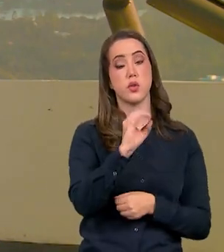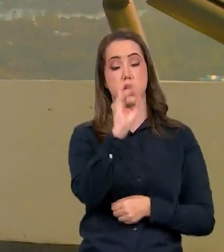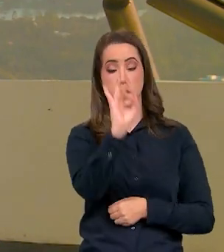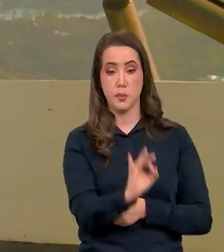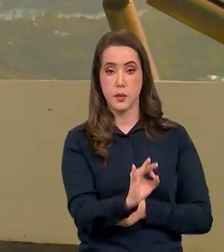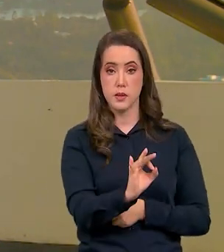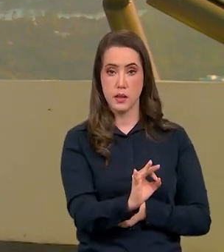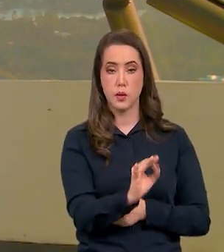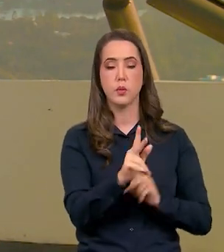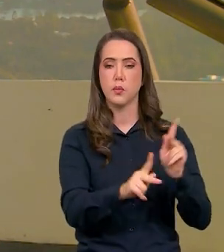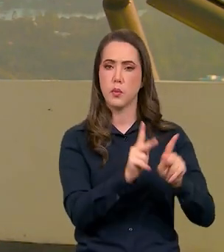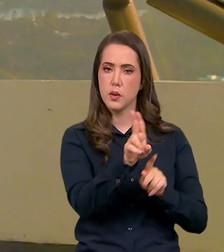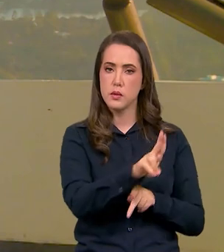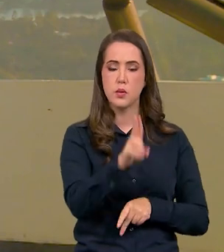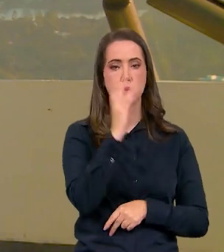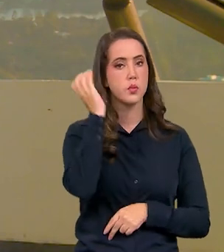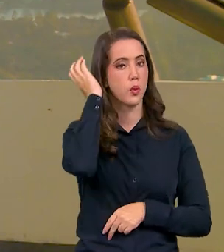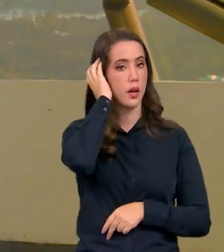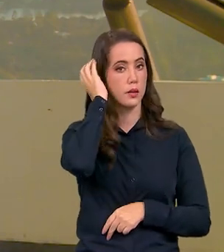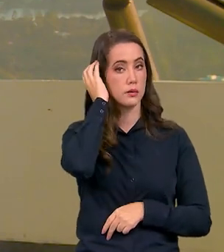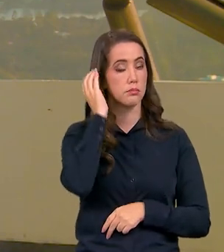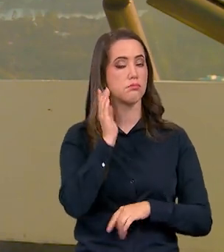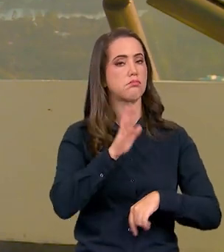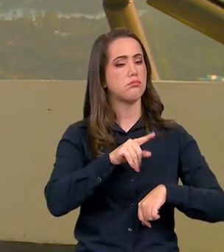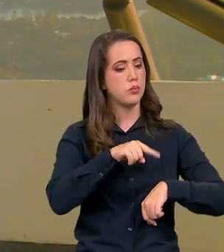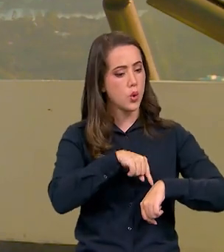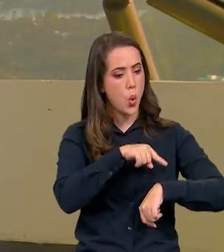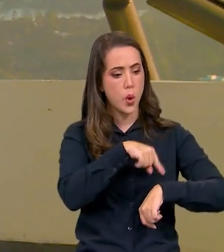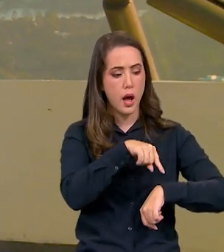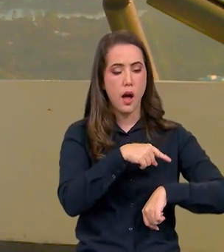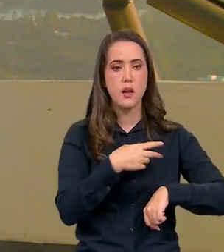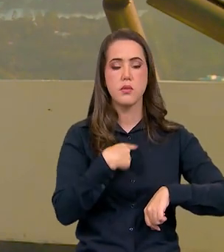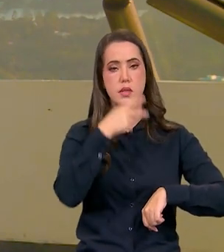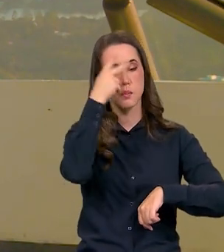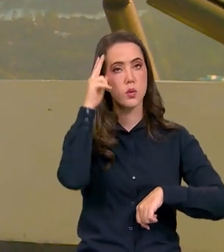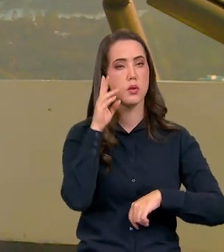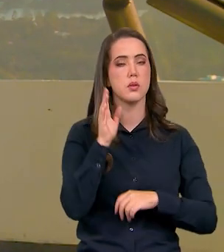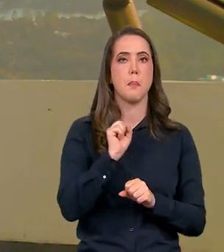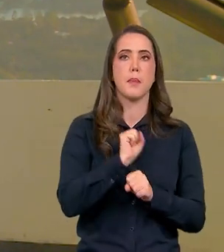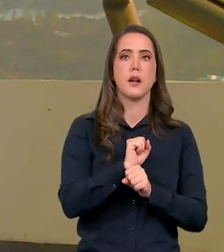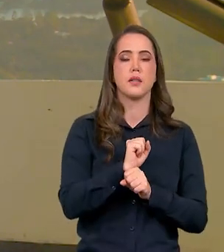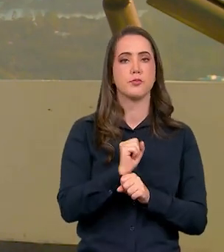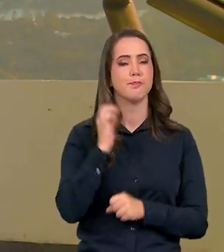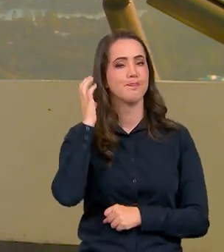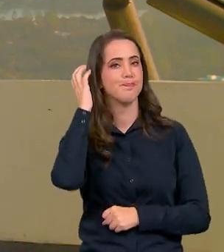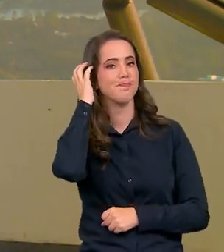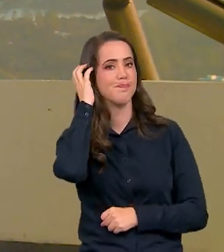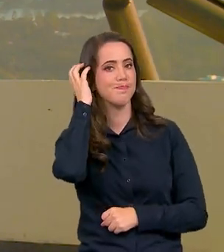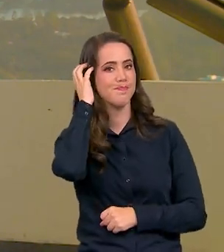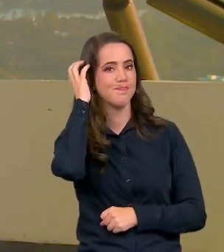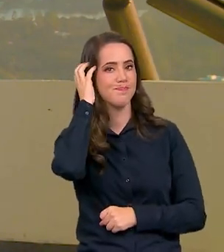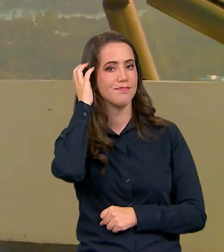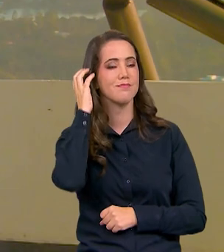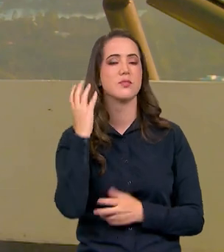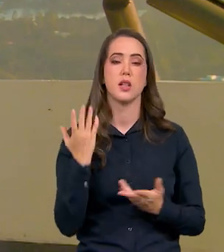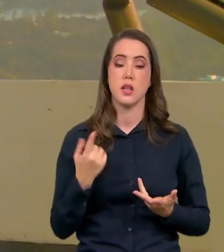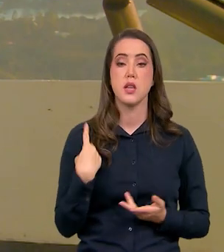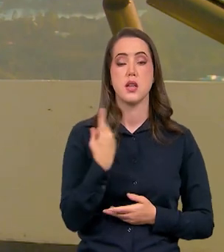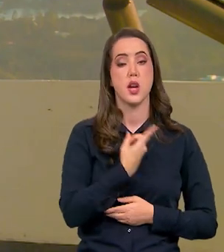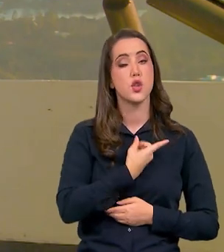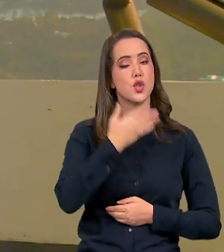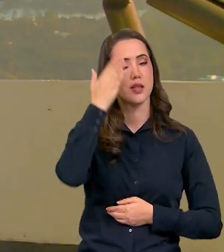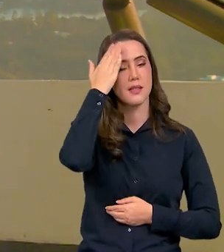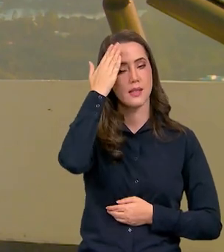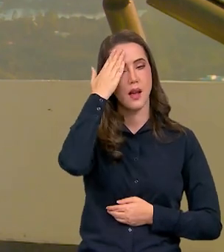população então tem horários então de pico de audiências enormes e a gente sabe muito e vamos estar